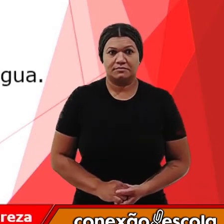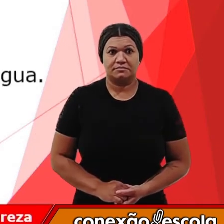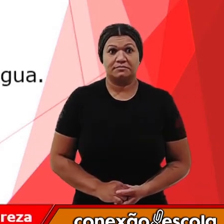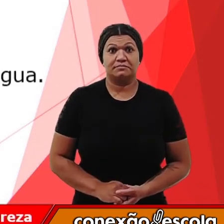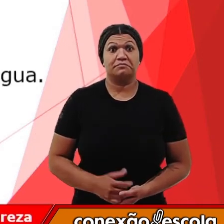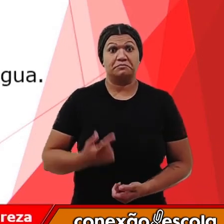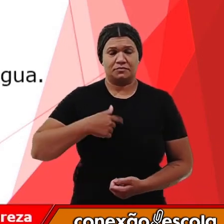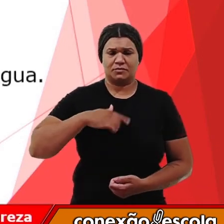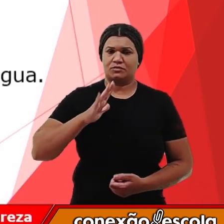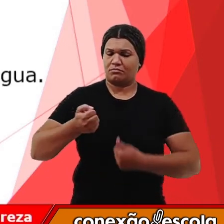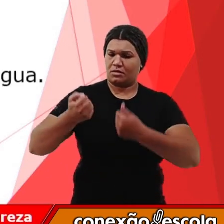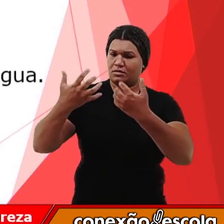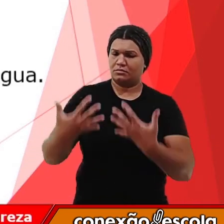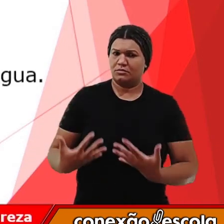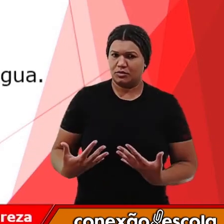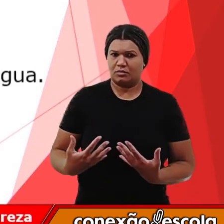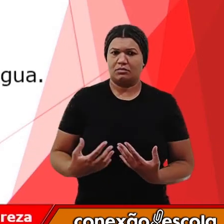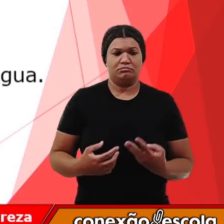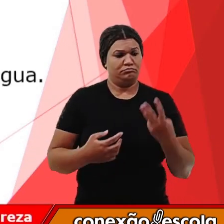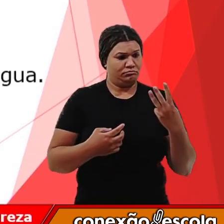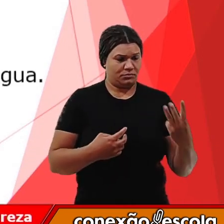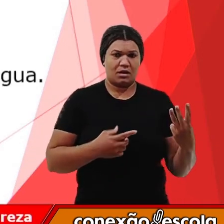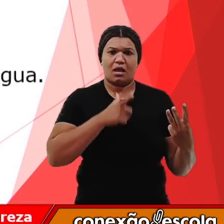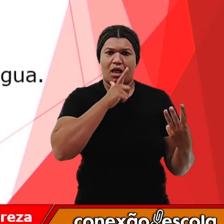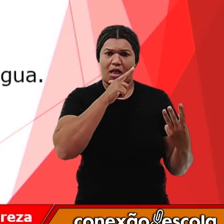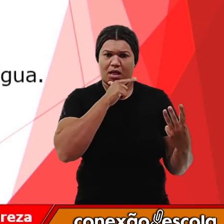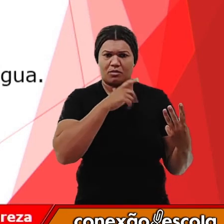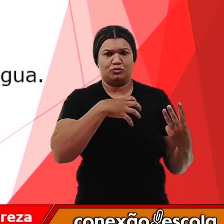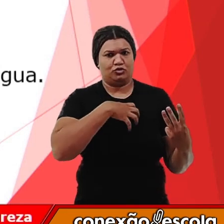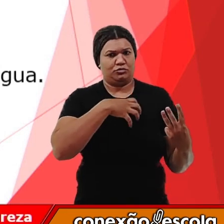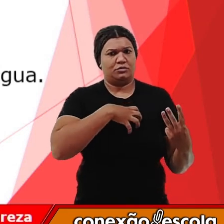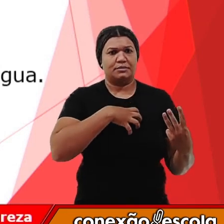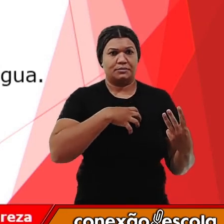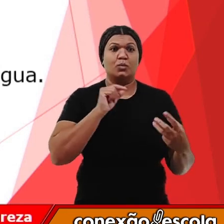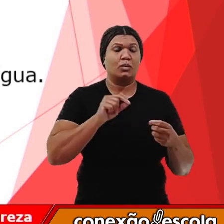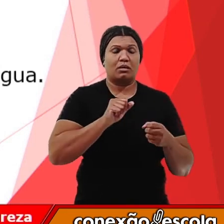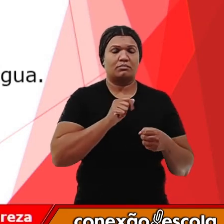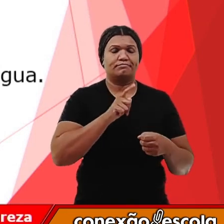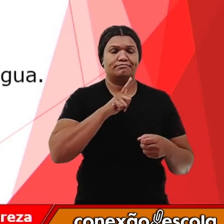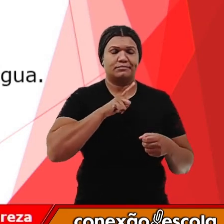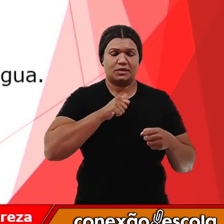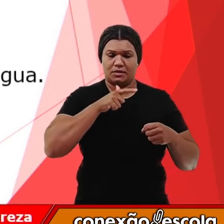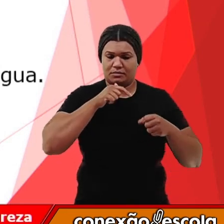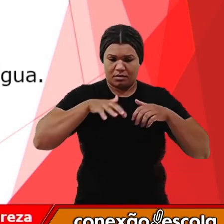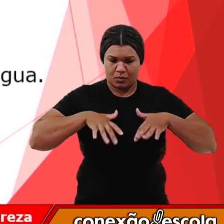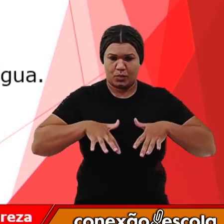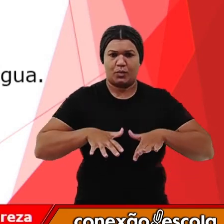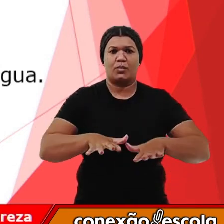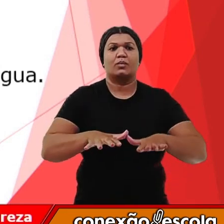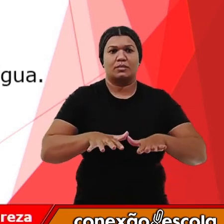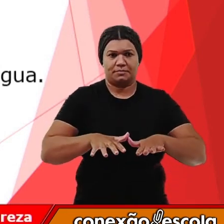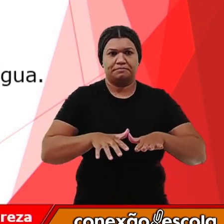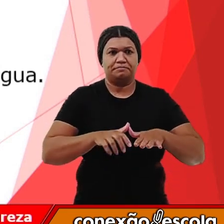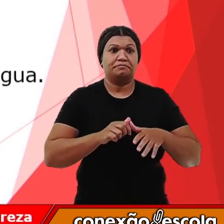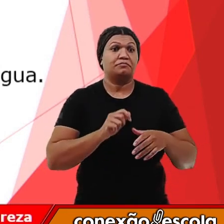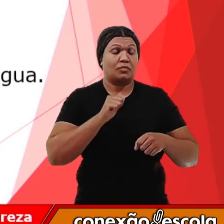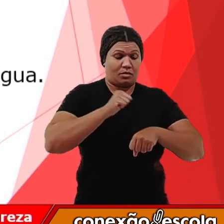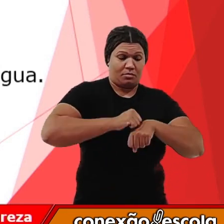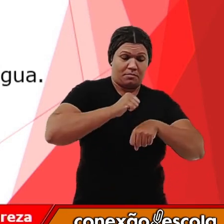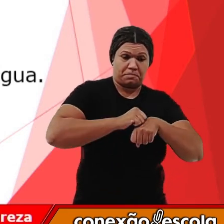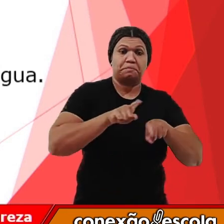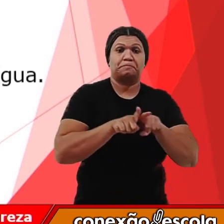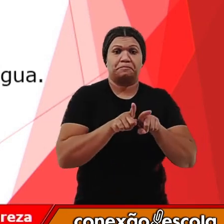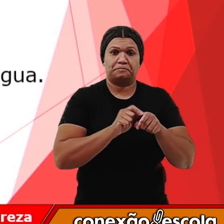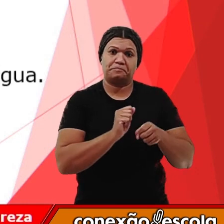Falamos sobre os 3 estados físicos da água, líquido, sólido e gasoso.